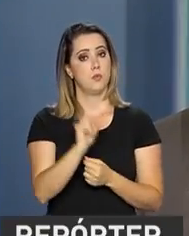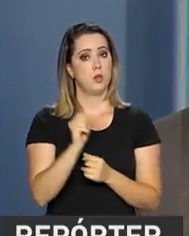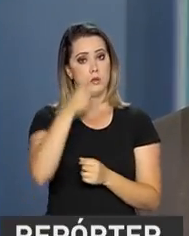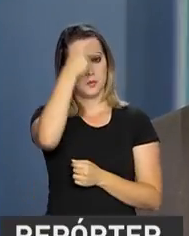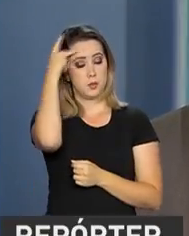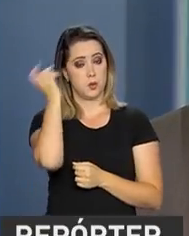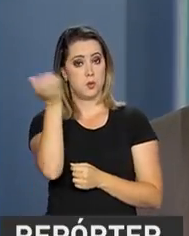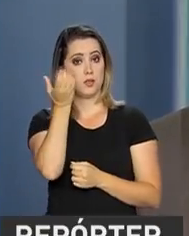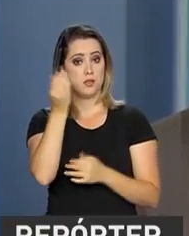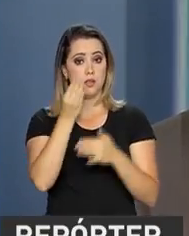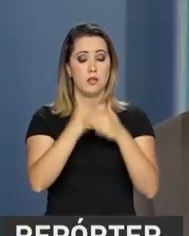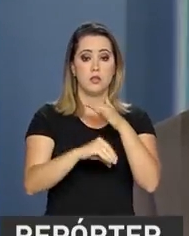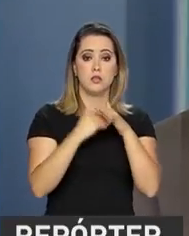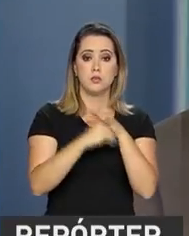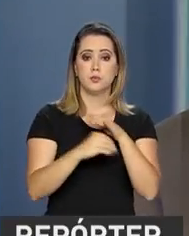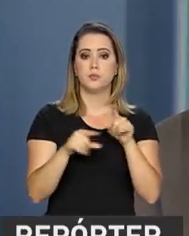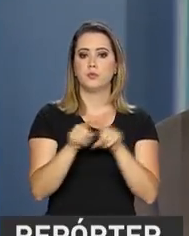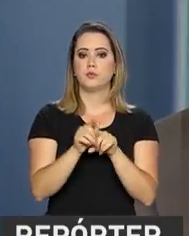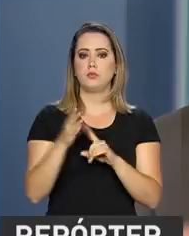investidores investindo no programa.